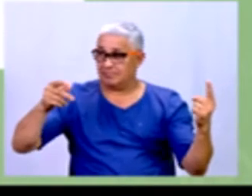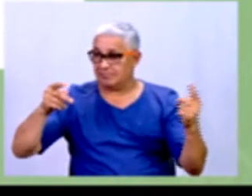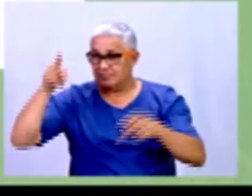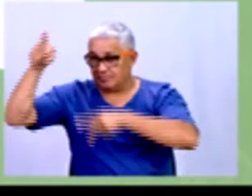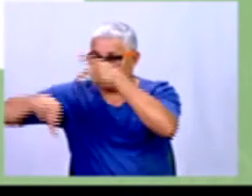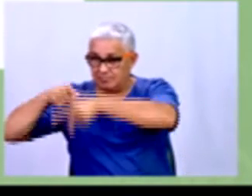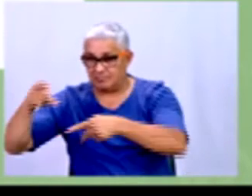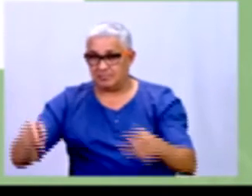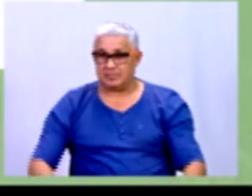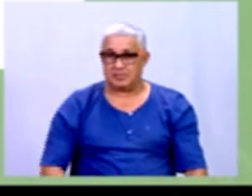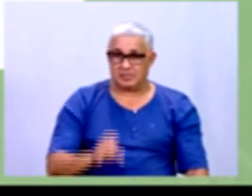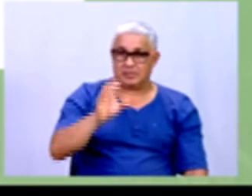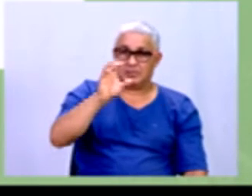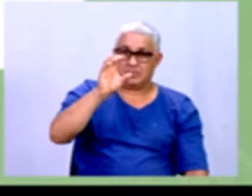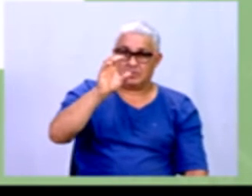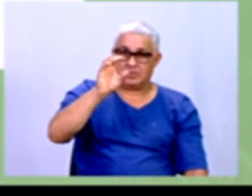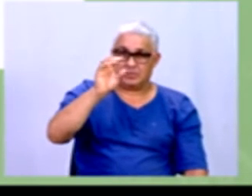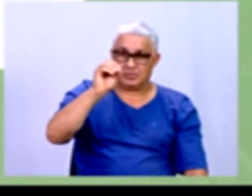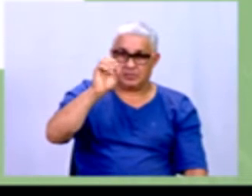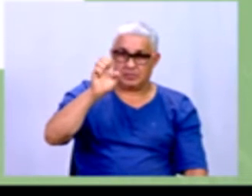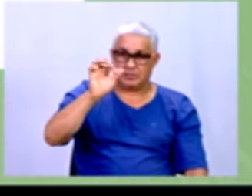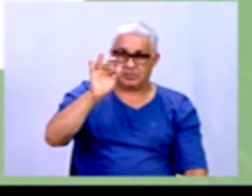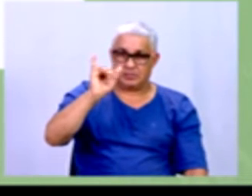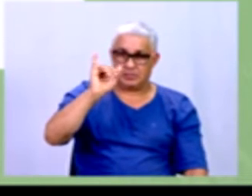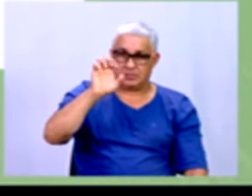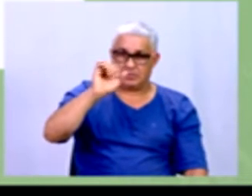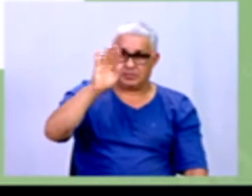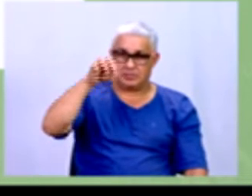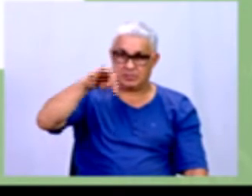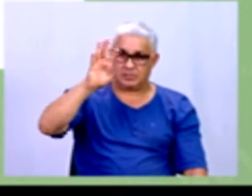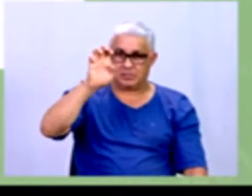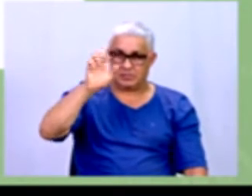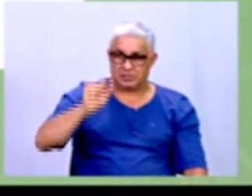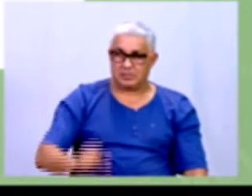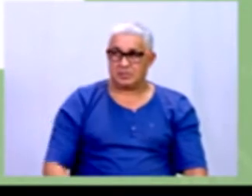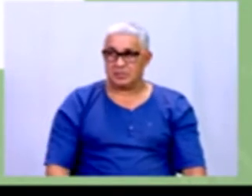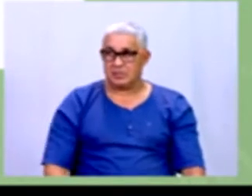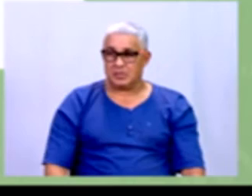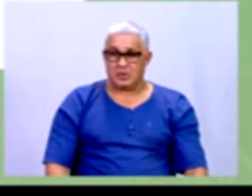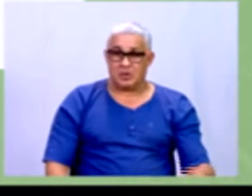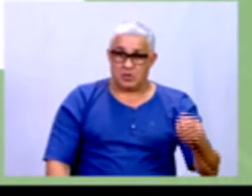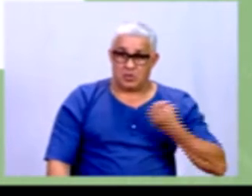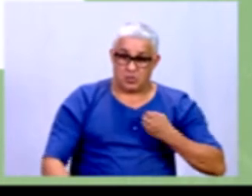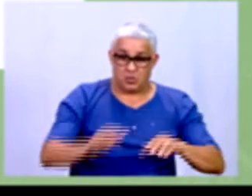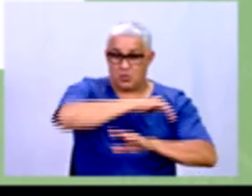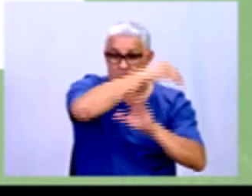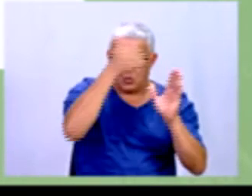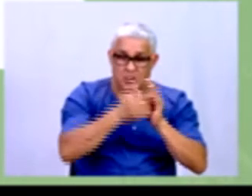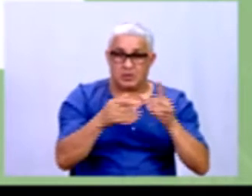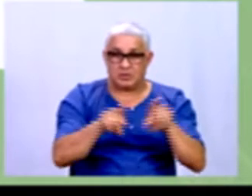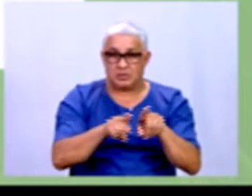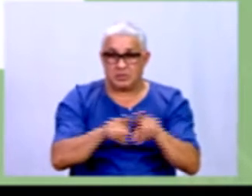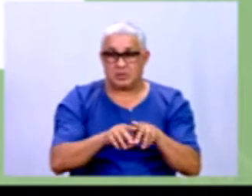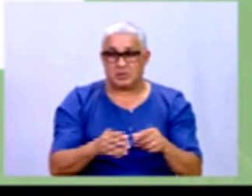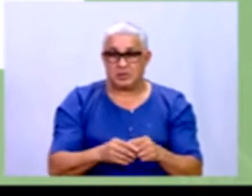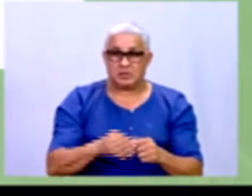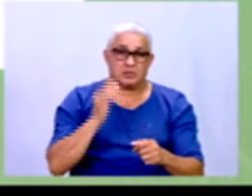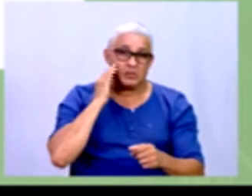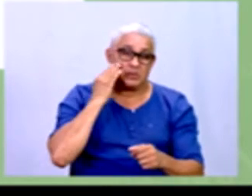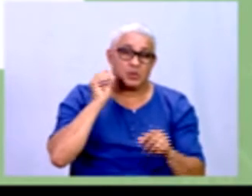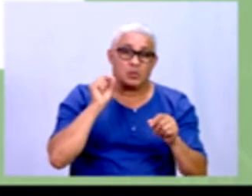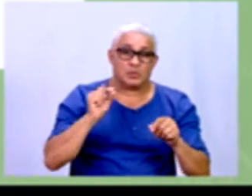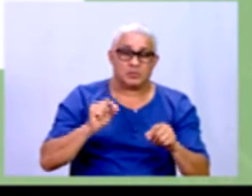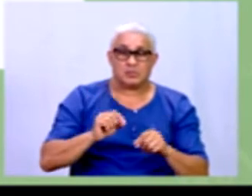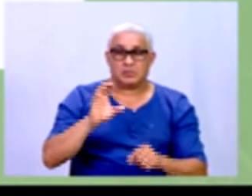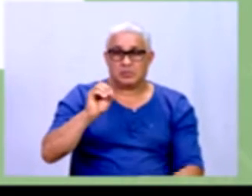Os coeficientes são razões entre o número de ocorrências e o número total que compreende as